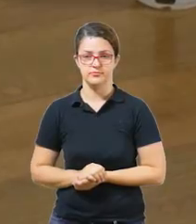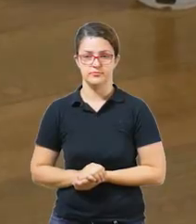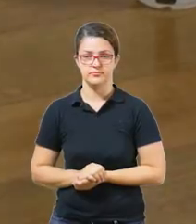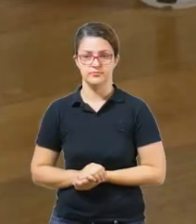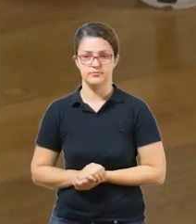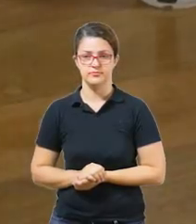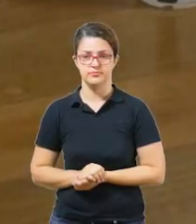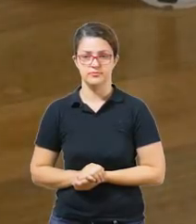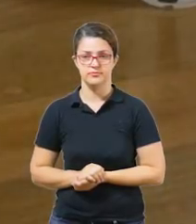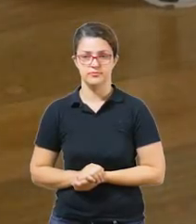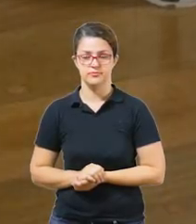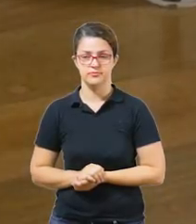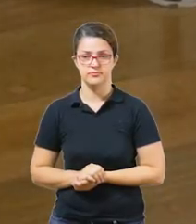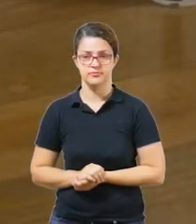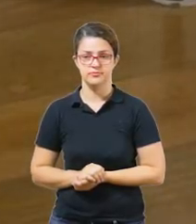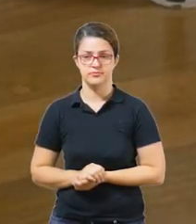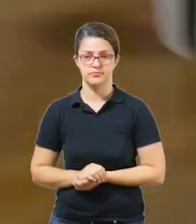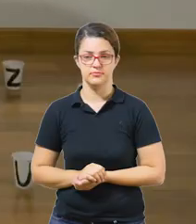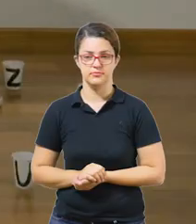Isso.